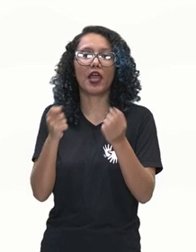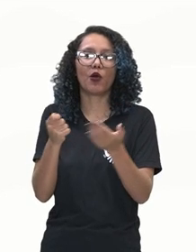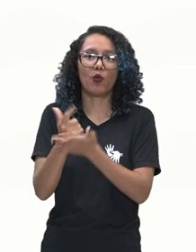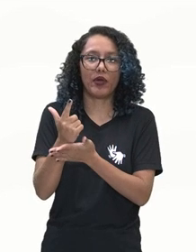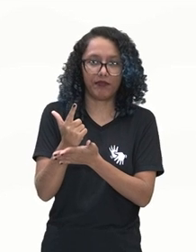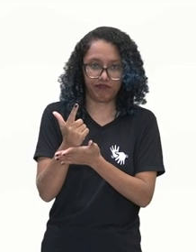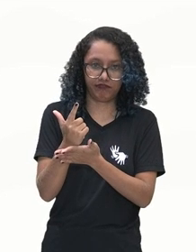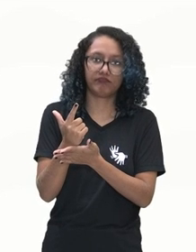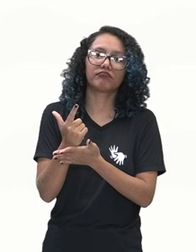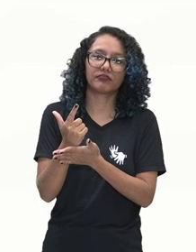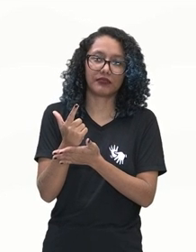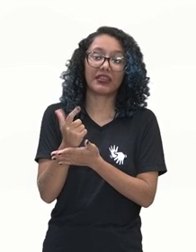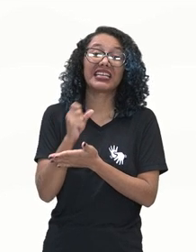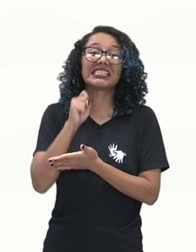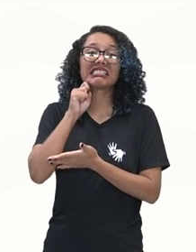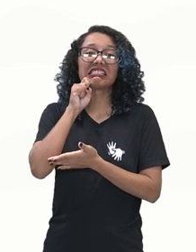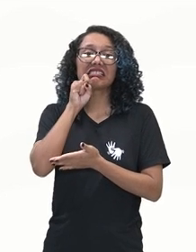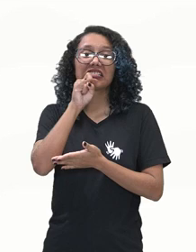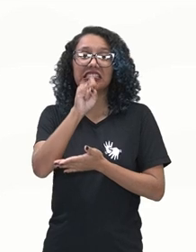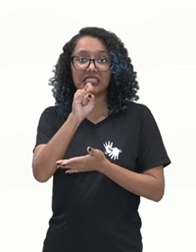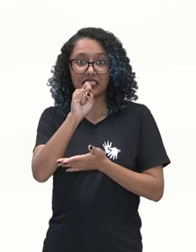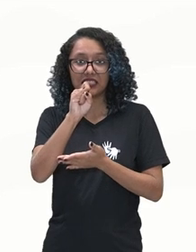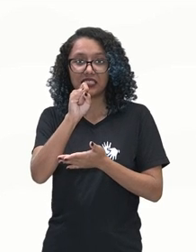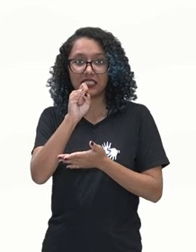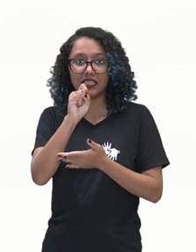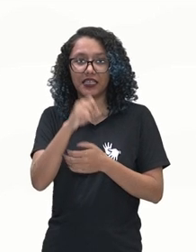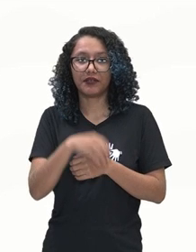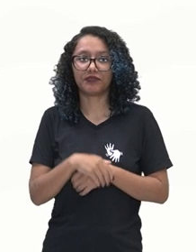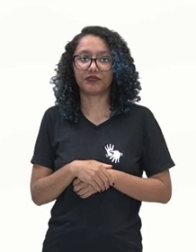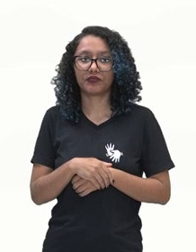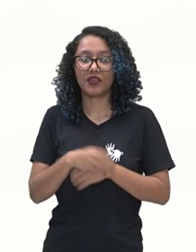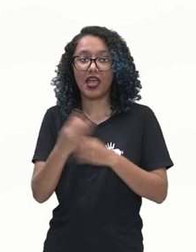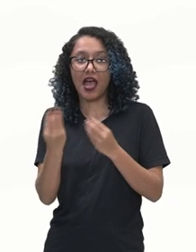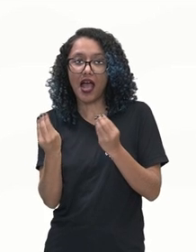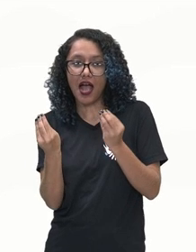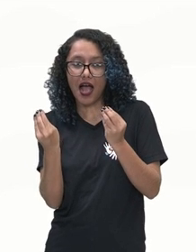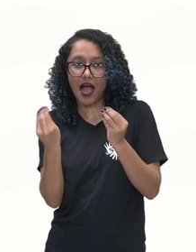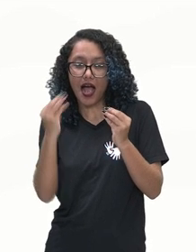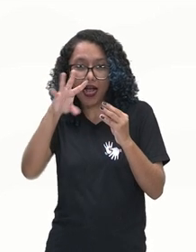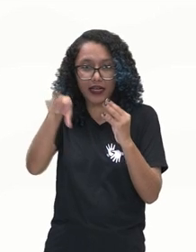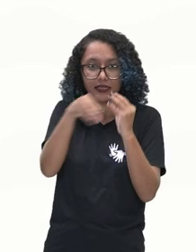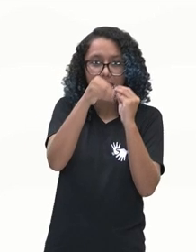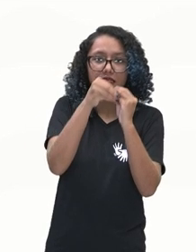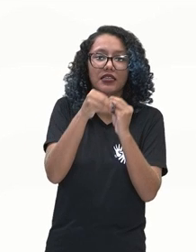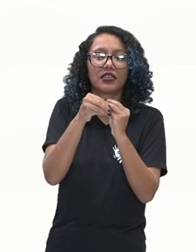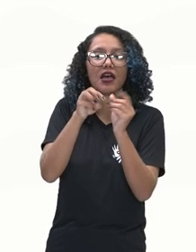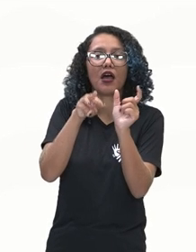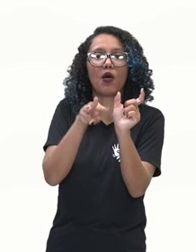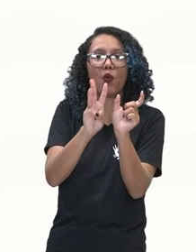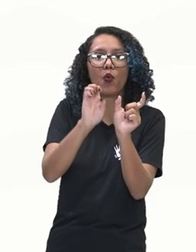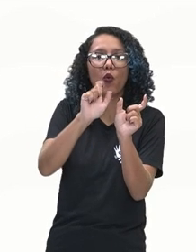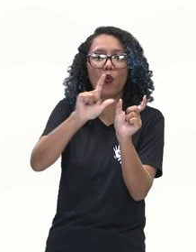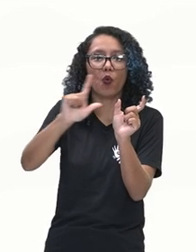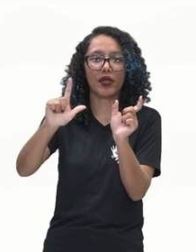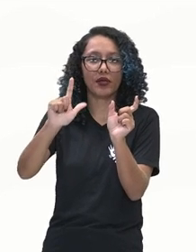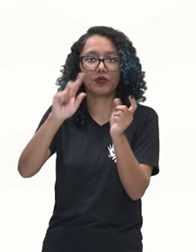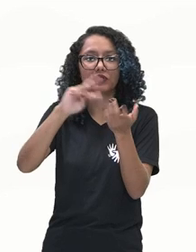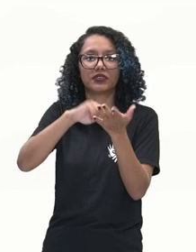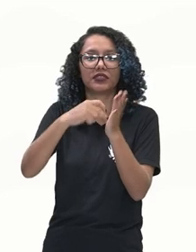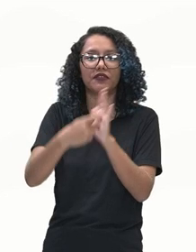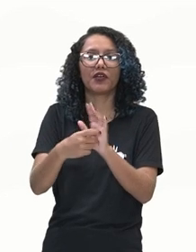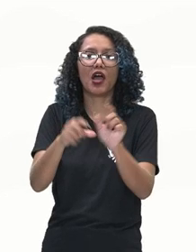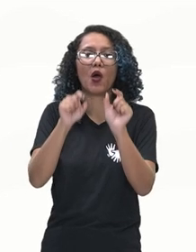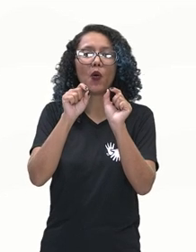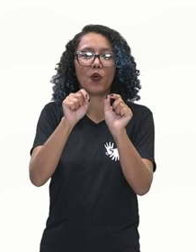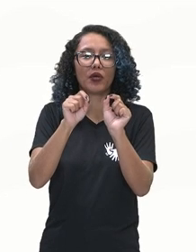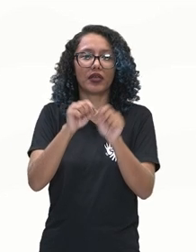Se eu coloco o will na frente dele, eu estou falando eu, eu